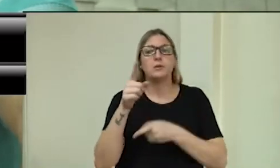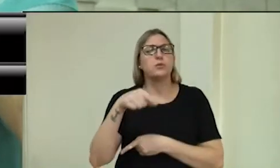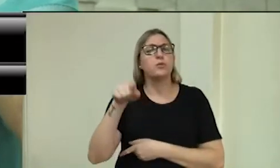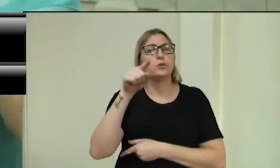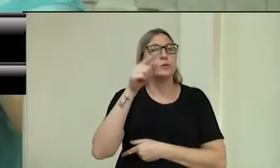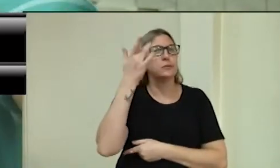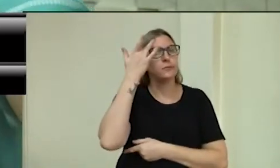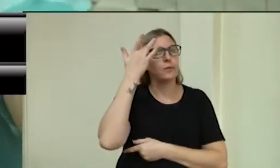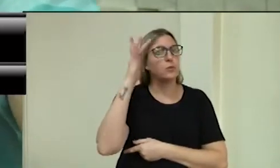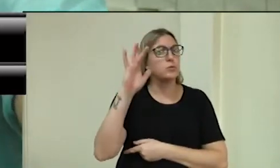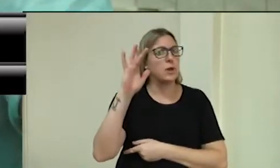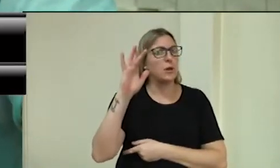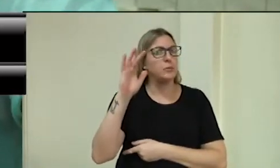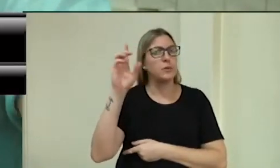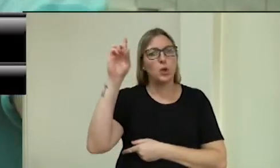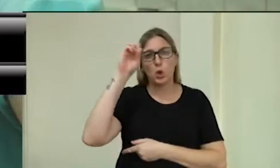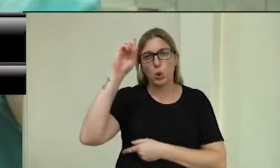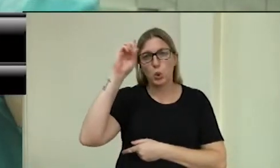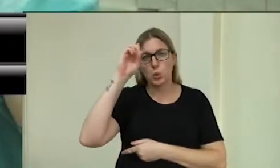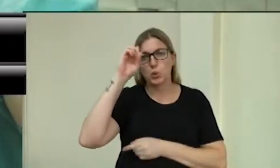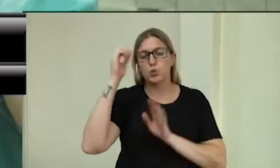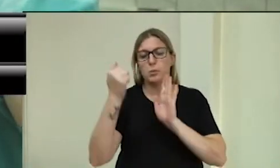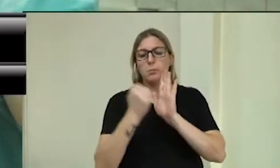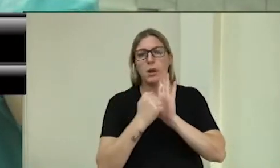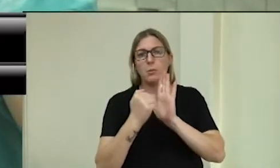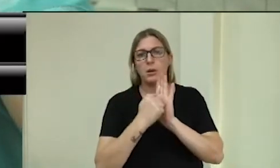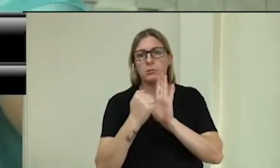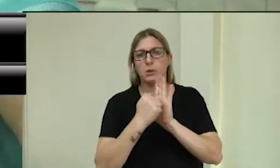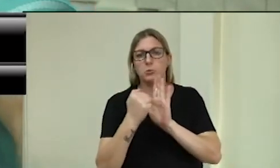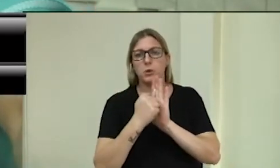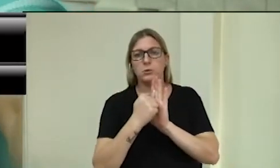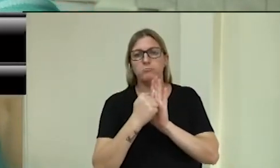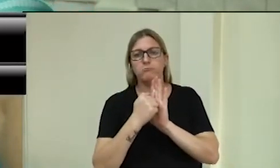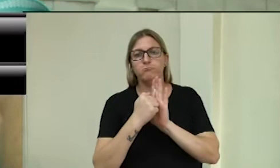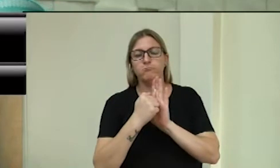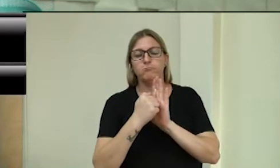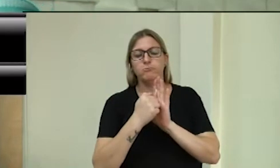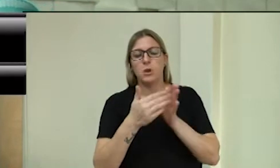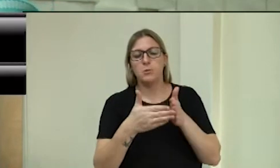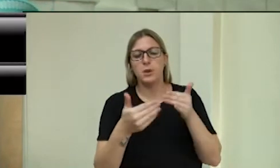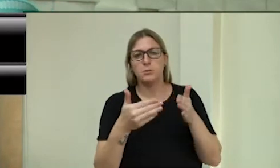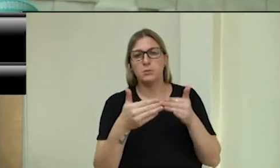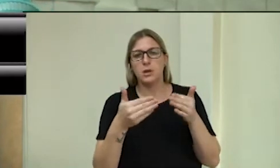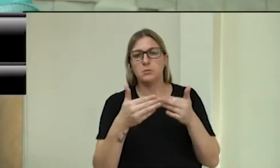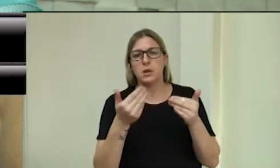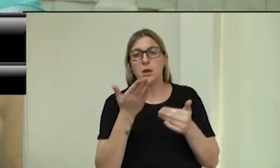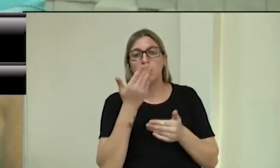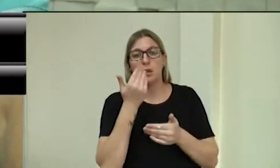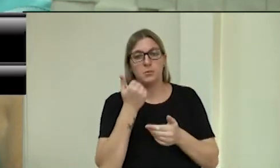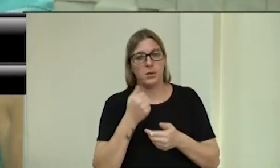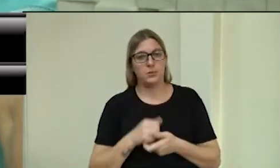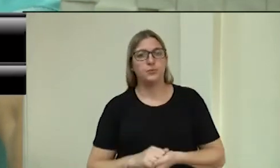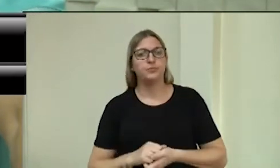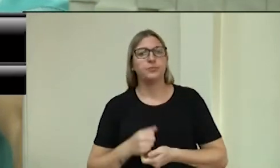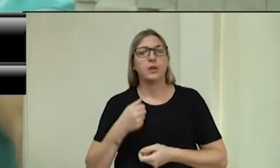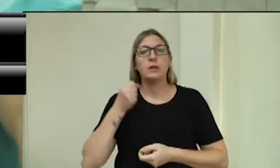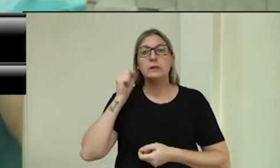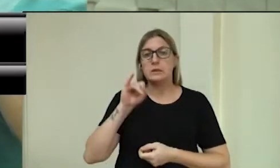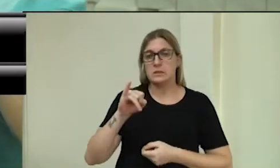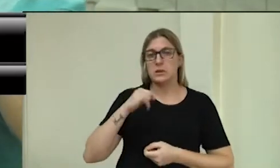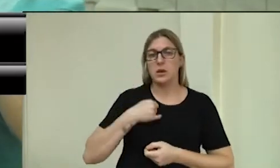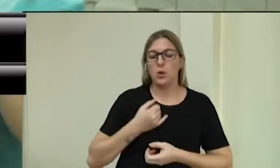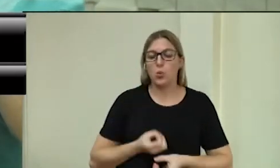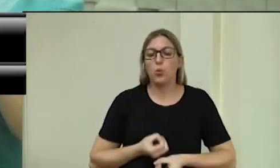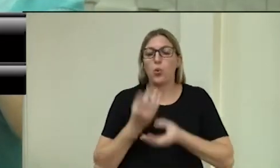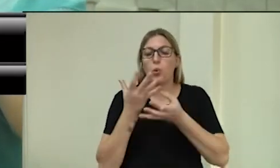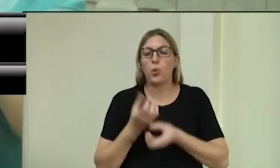pedindo alimentos. Se eu contar para vocês quantas famílias vêm no nosso gabinete e a gente